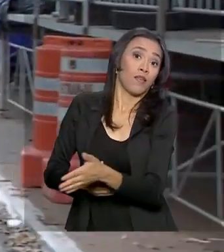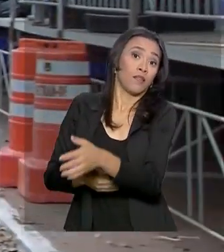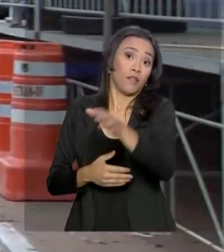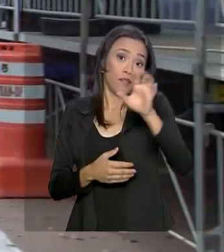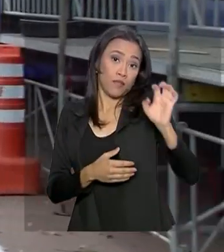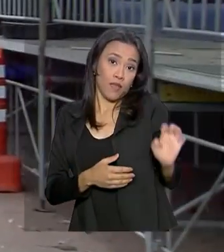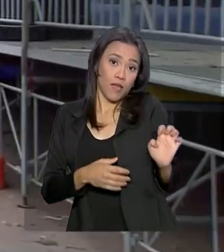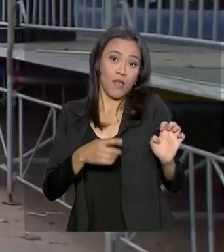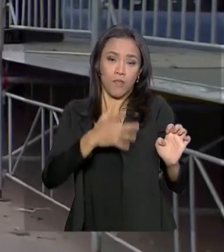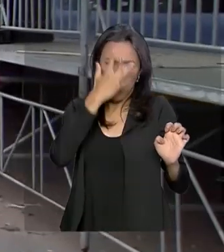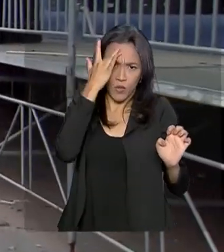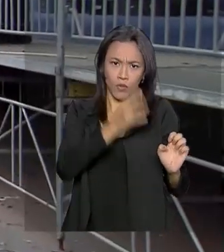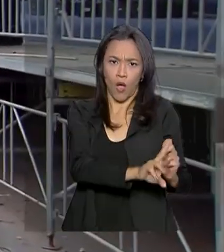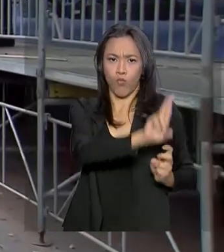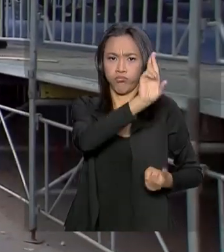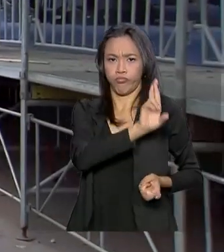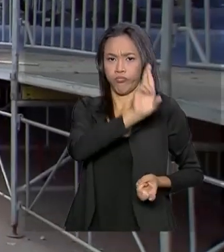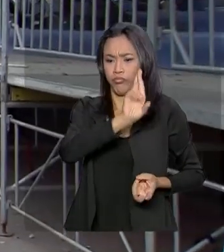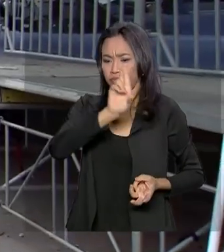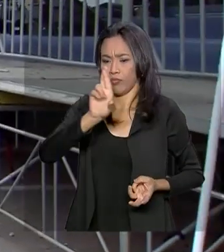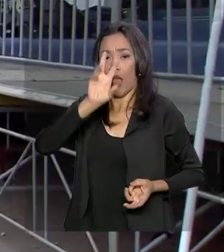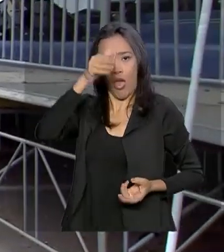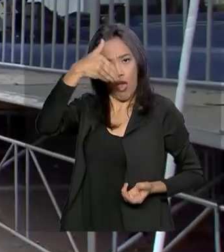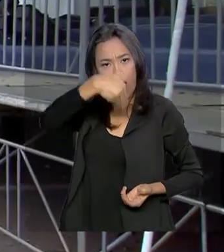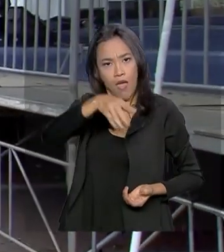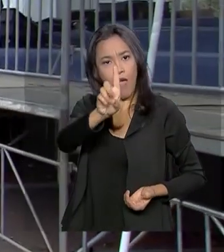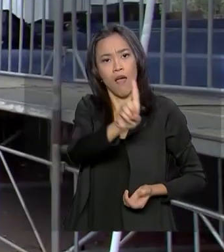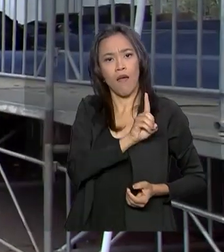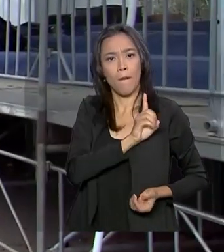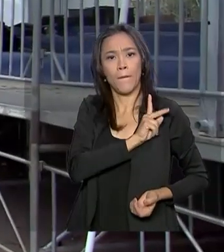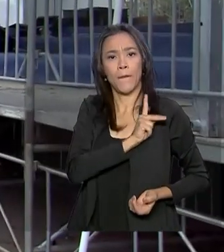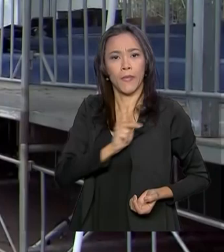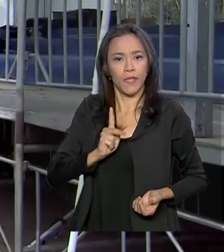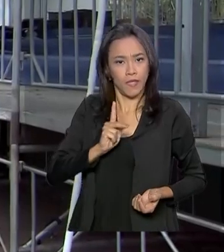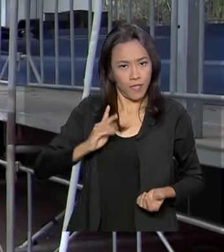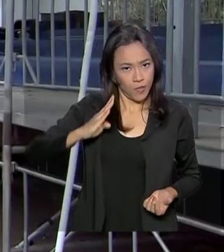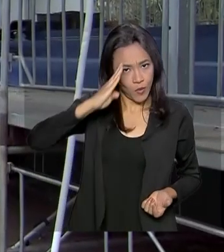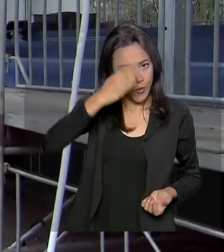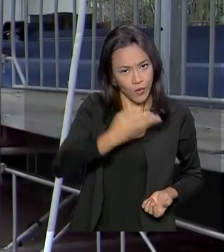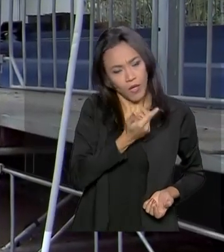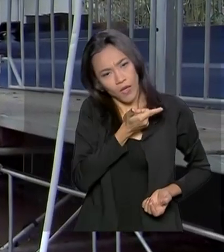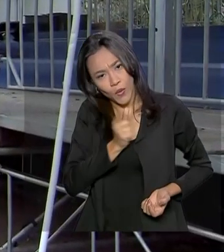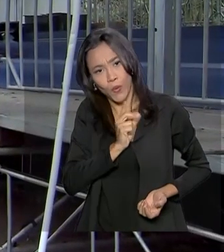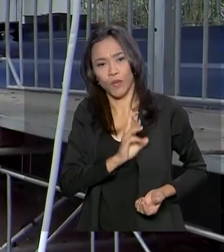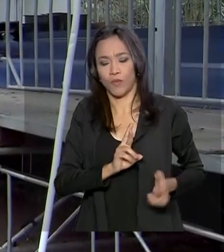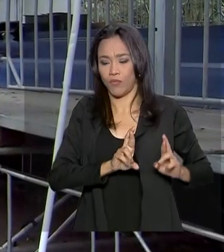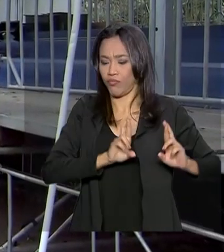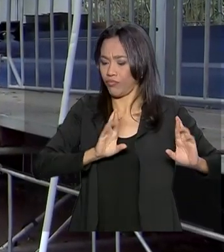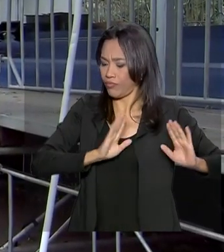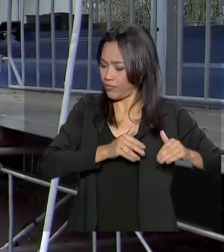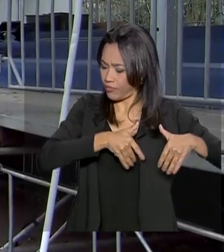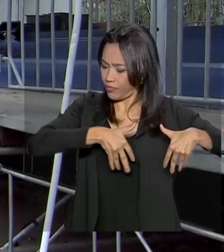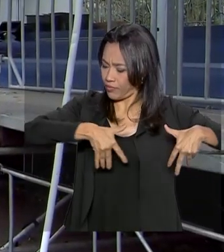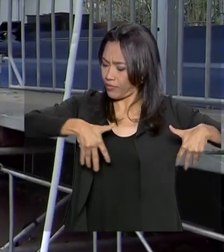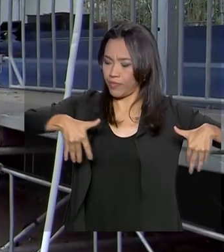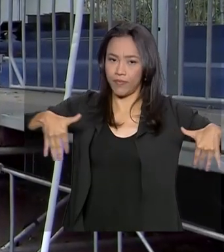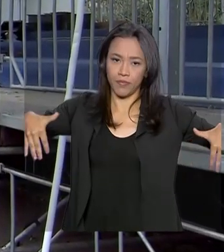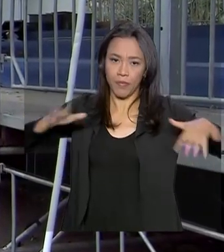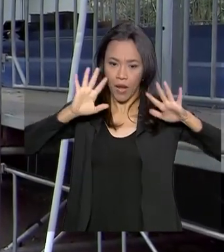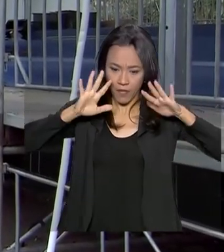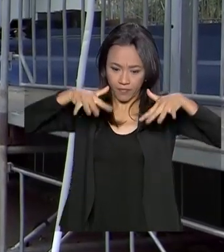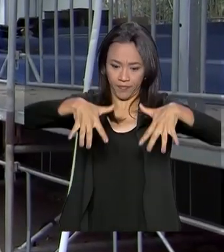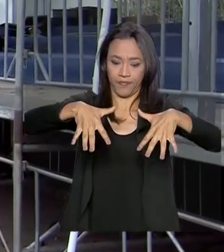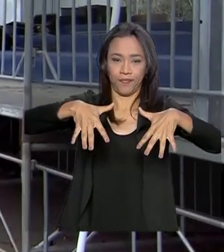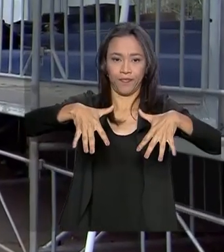autoridades, que é onde vai ficar o presidente Jair Bolsonaro, junto com outras autoridades para esse desfile do 7 de